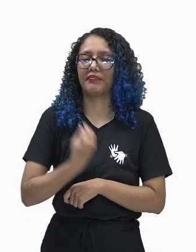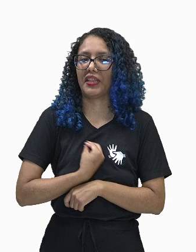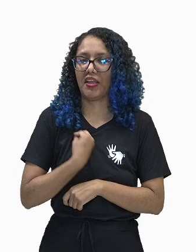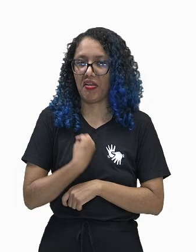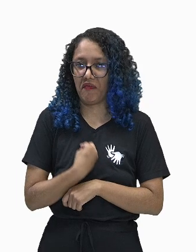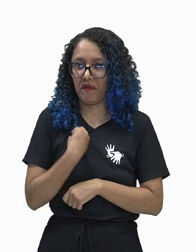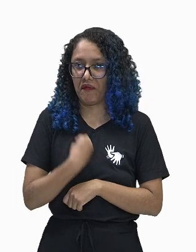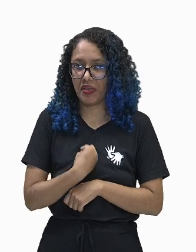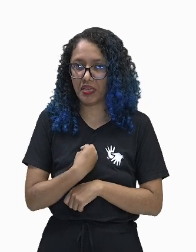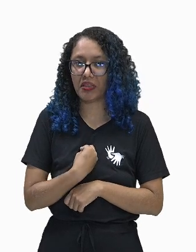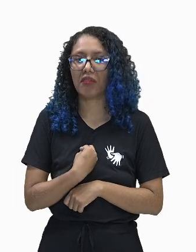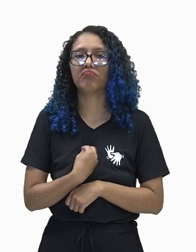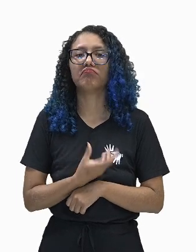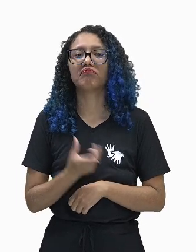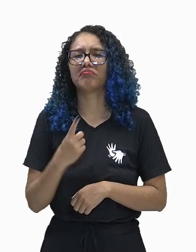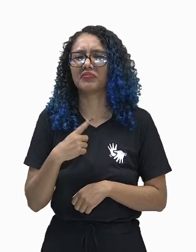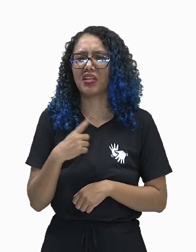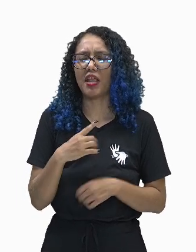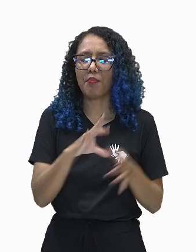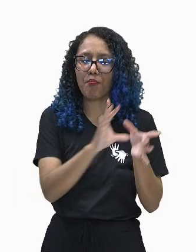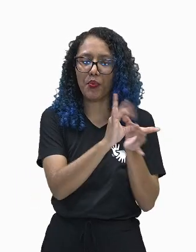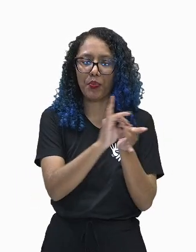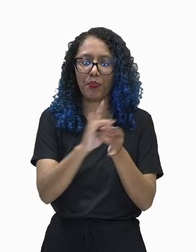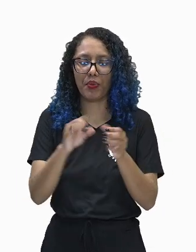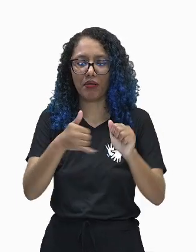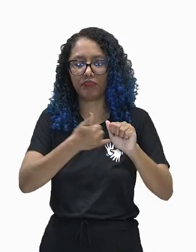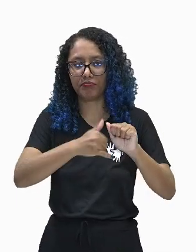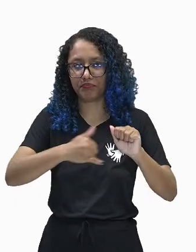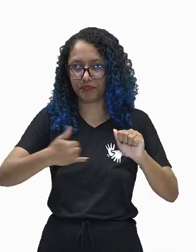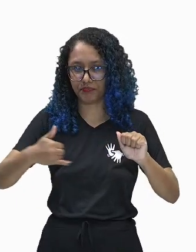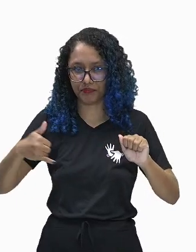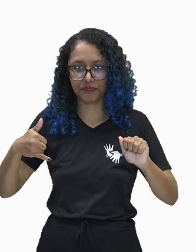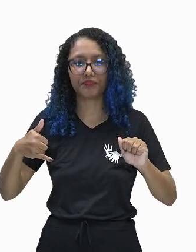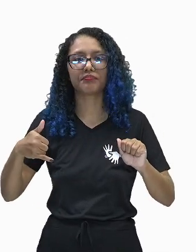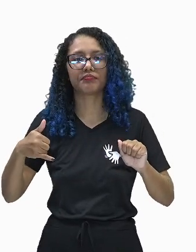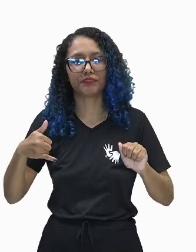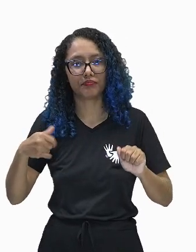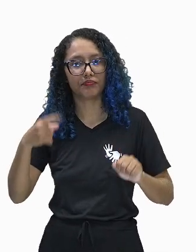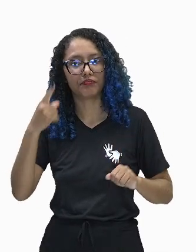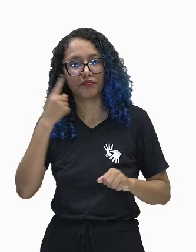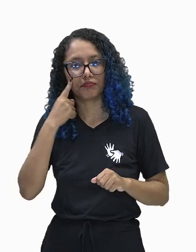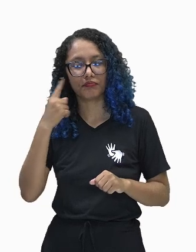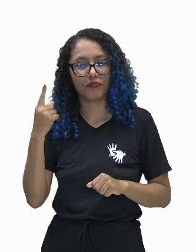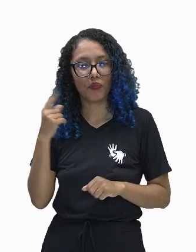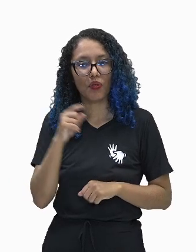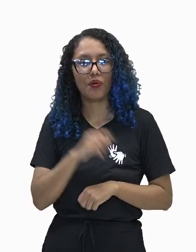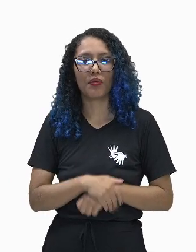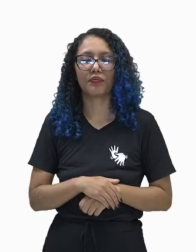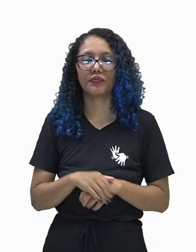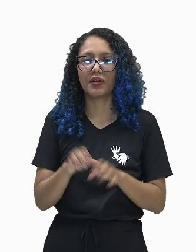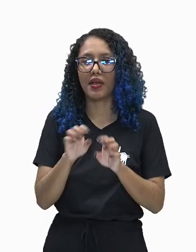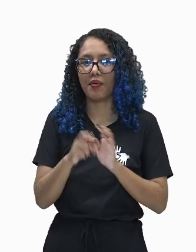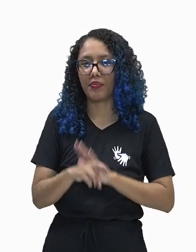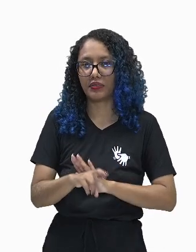compostas por cadeias de aminoácidos. Esses são os monômeros das proteínas que vão estar ligados por